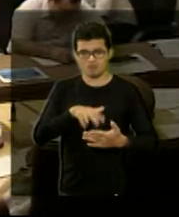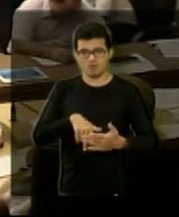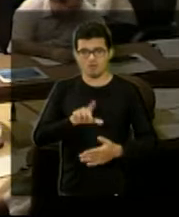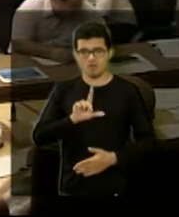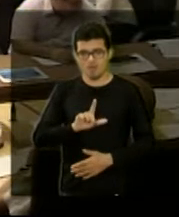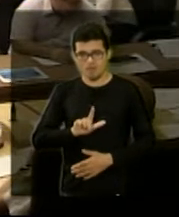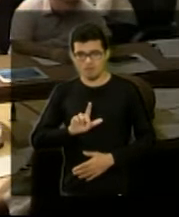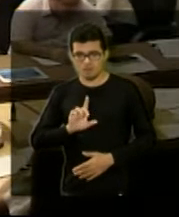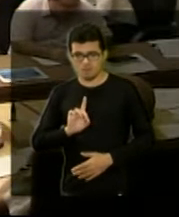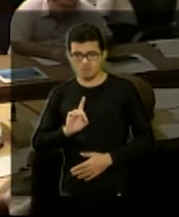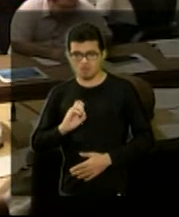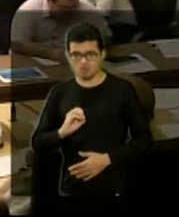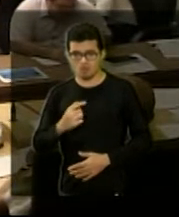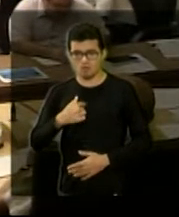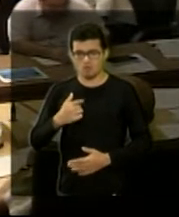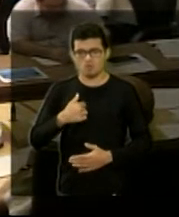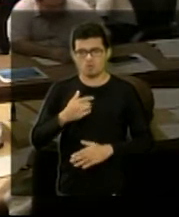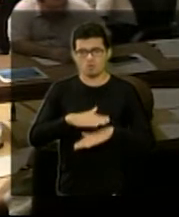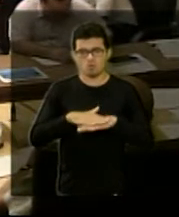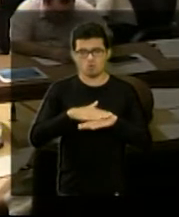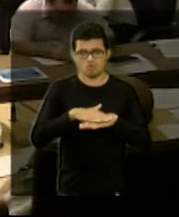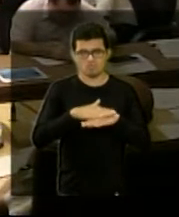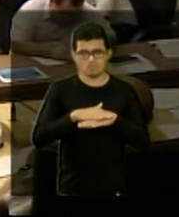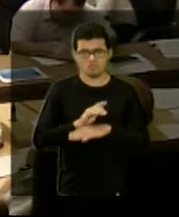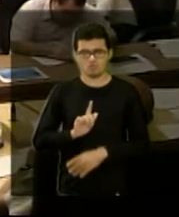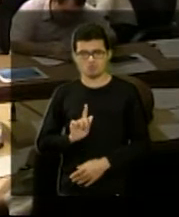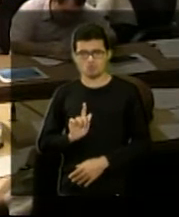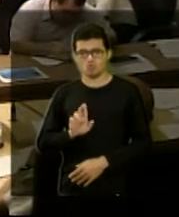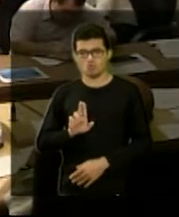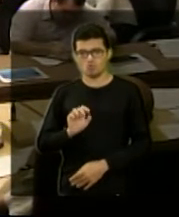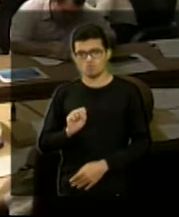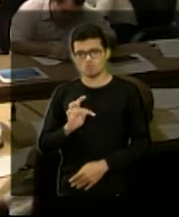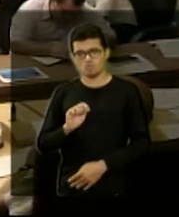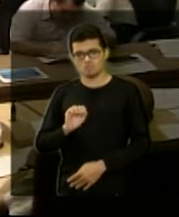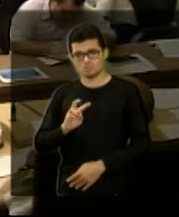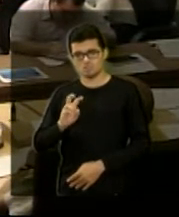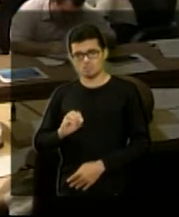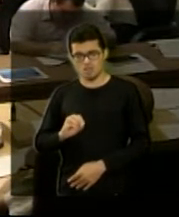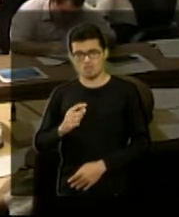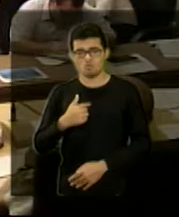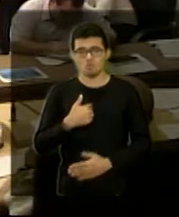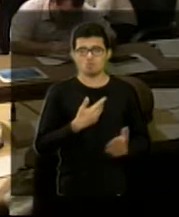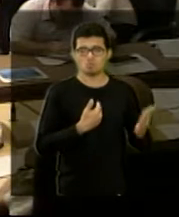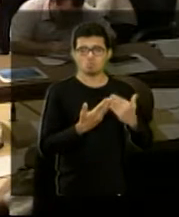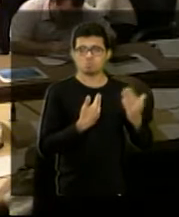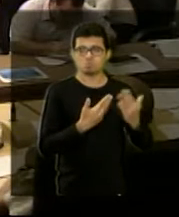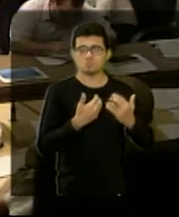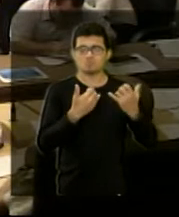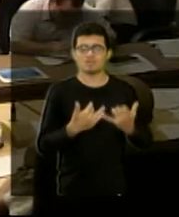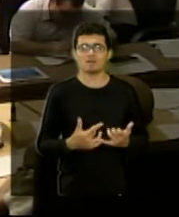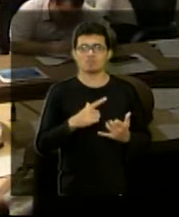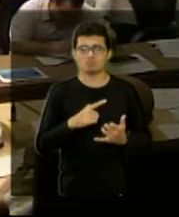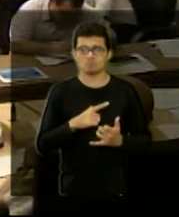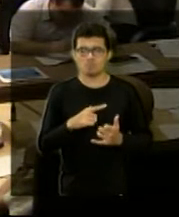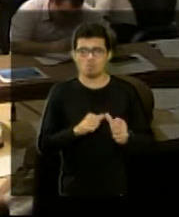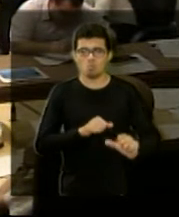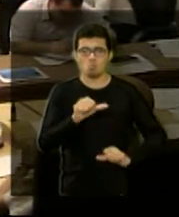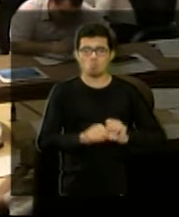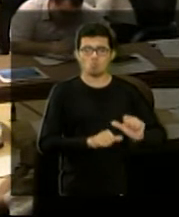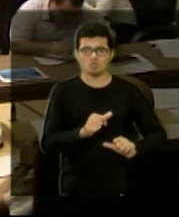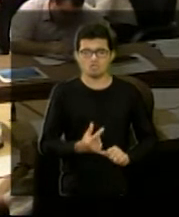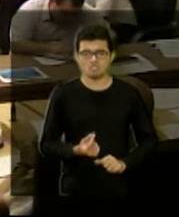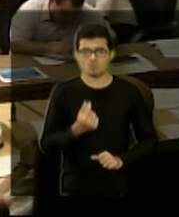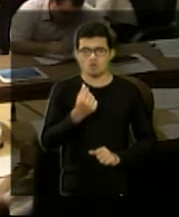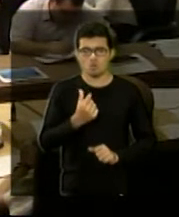eu estava conversando com o Gustavo se houve um reajuste desses valores de 2016 para